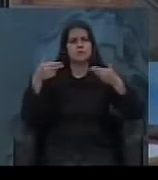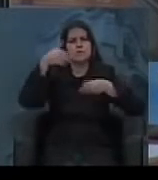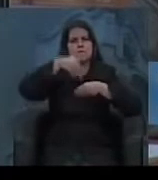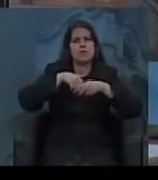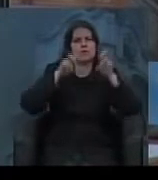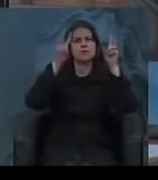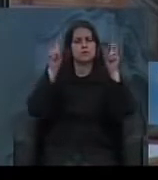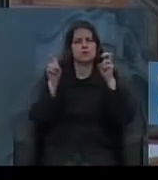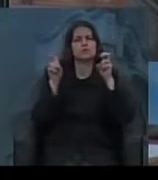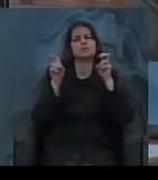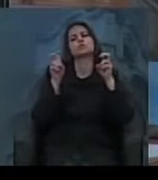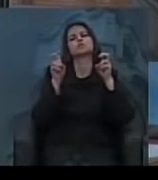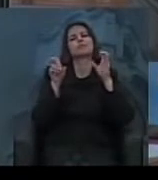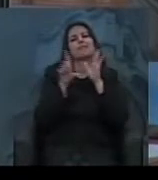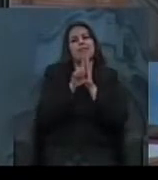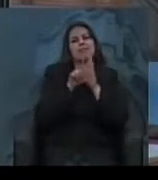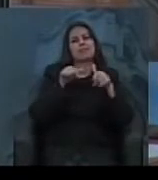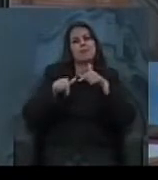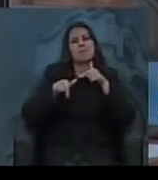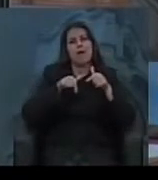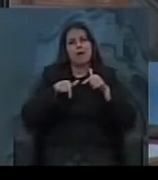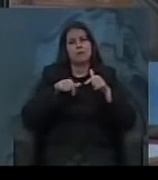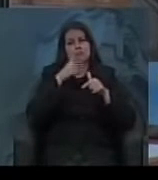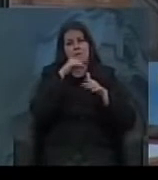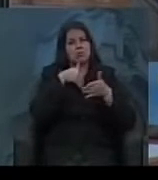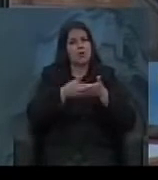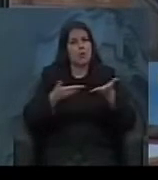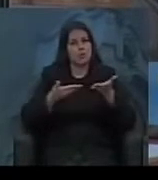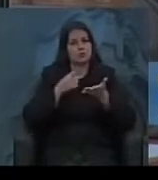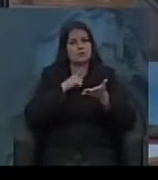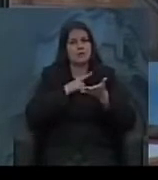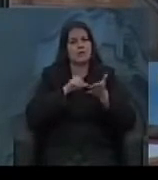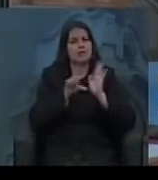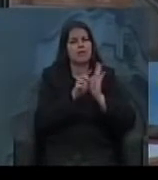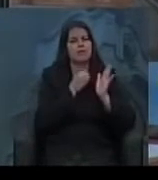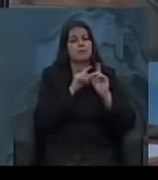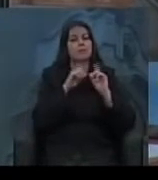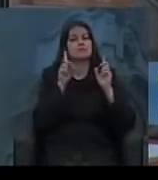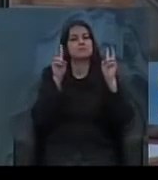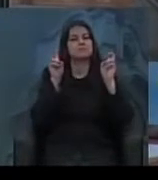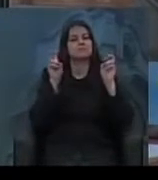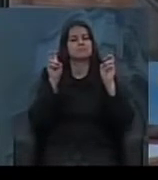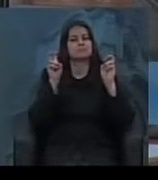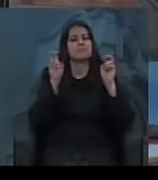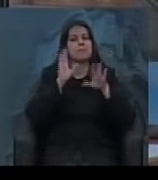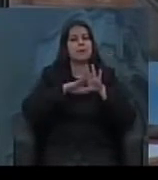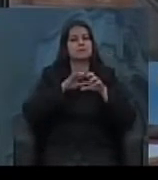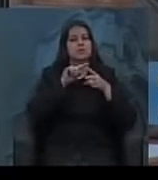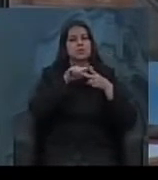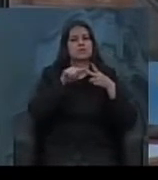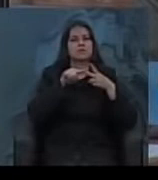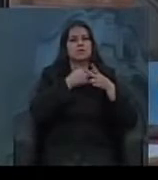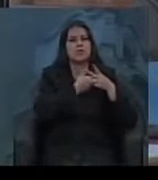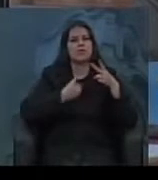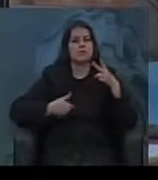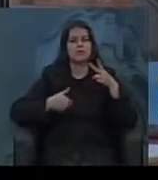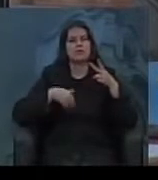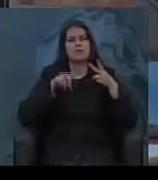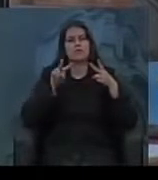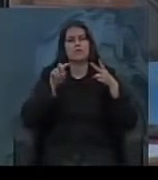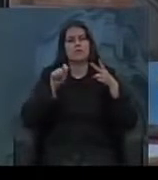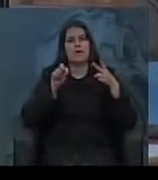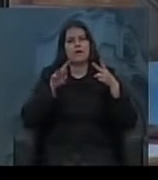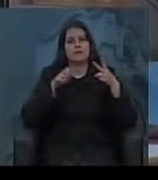de algumas estatais, ainda persistem. Mas a gente vai delimitar o tema, falando principalmente dos dois governos Vargas, que vai de 30